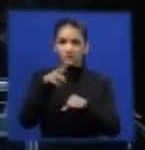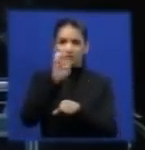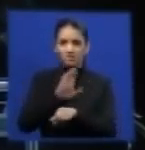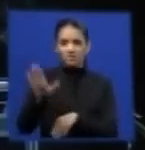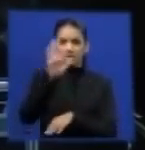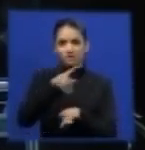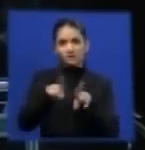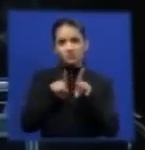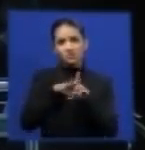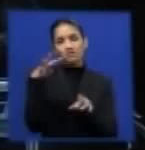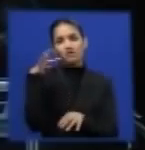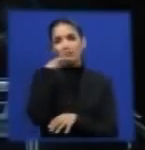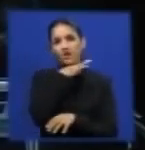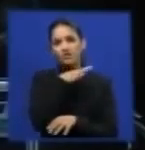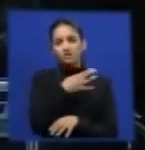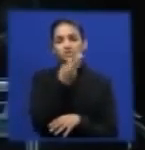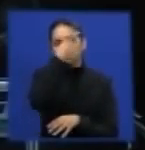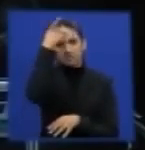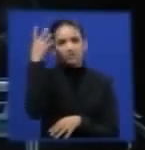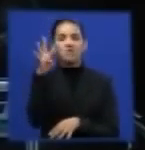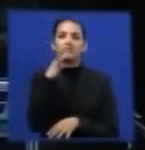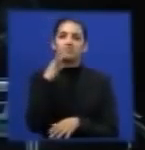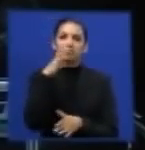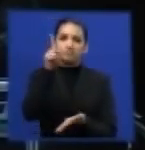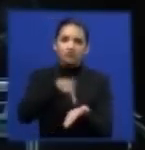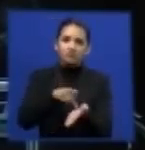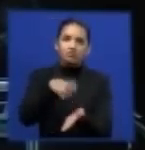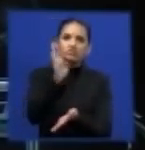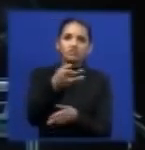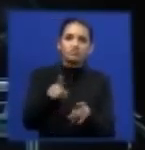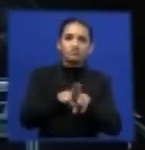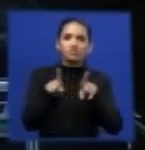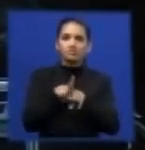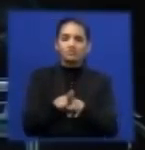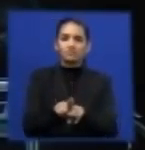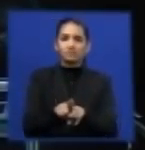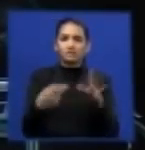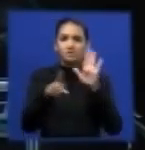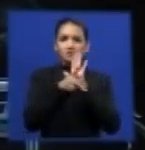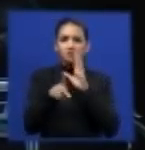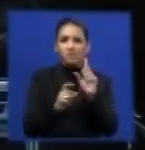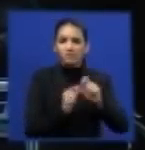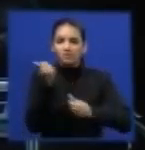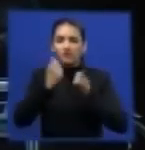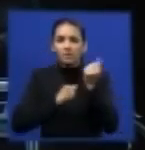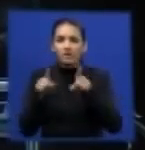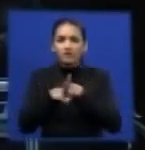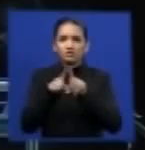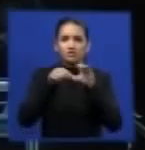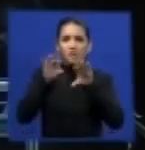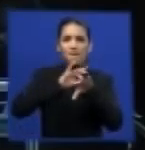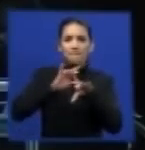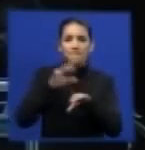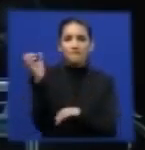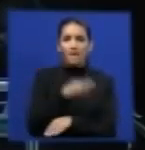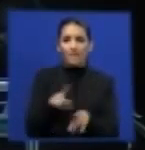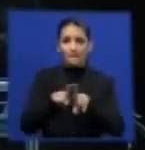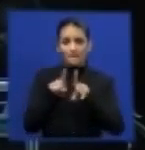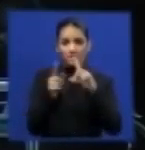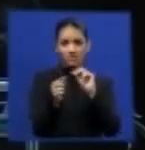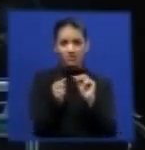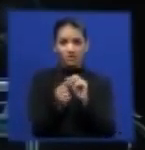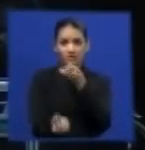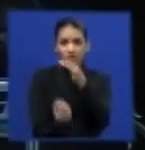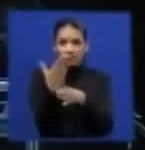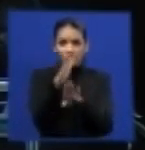vocês conhecem bem. E são os próprios fabricantes de pneus novos que fazem o sistema, que